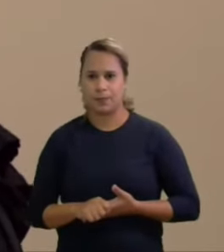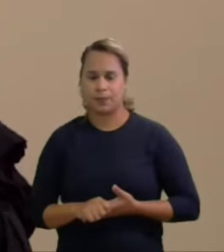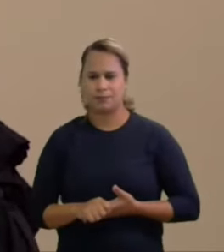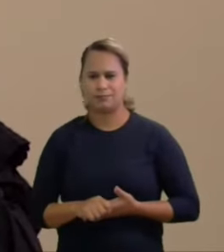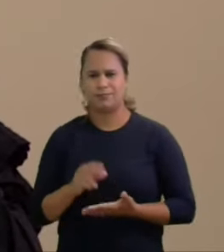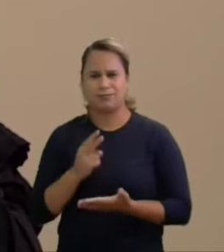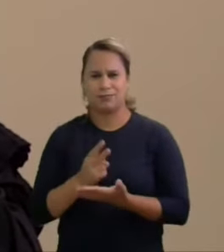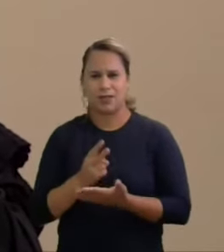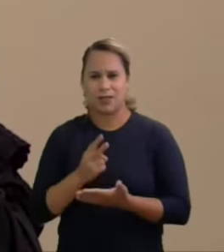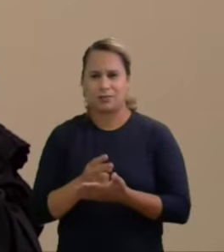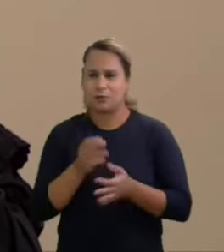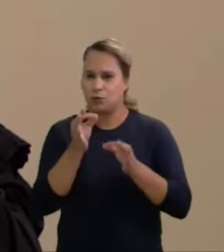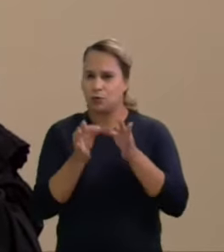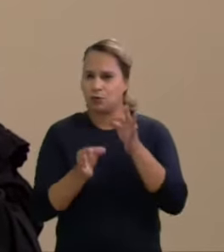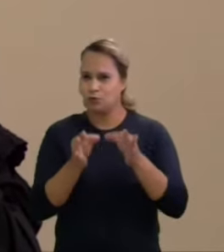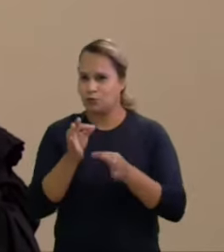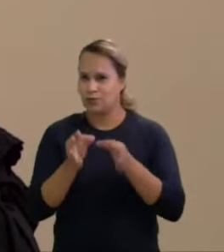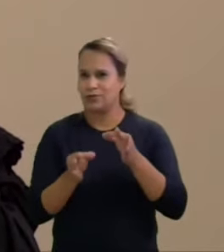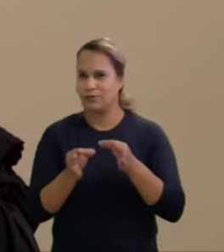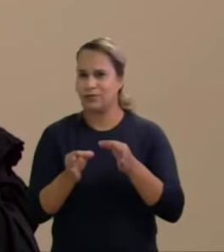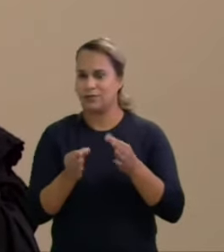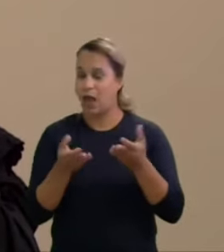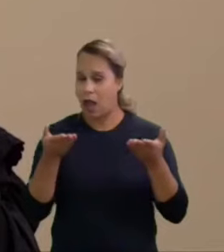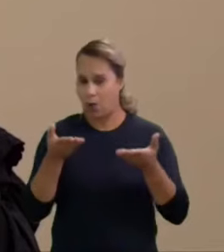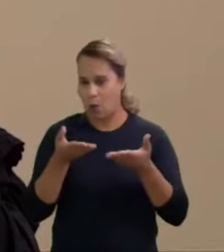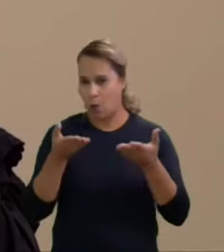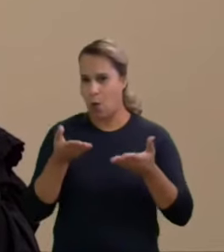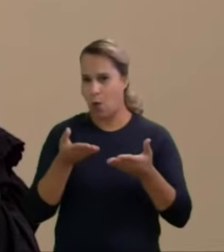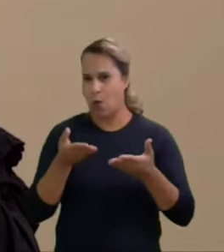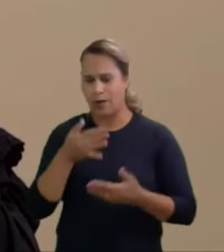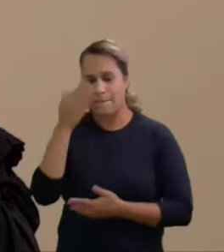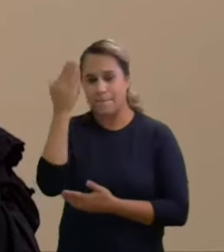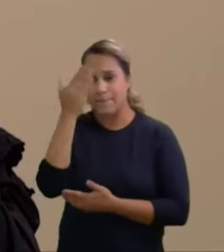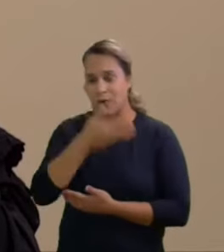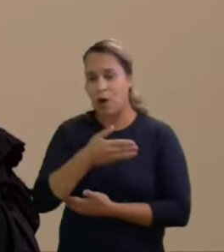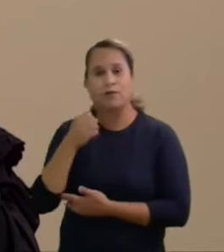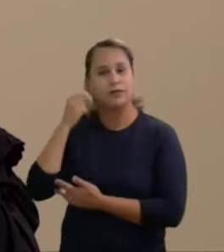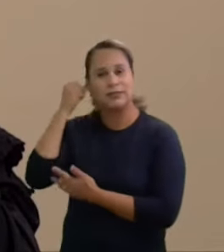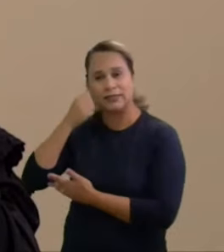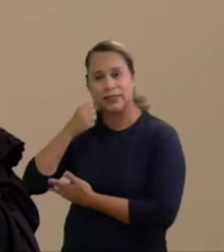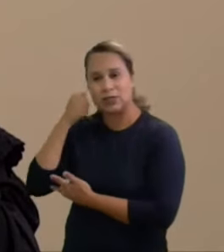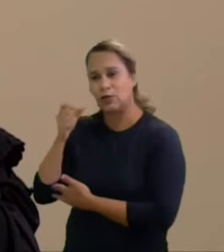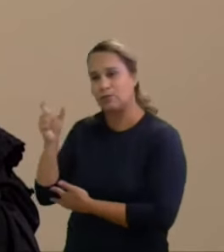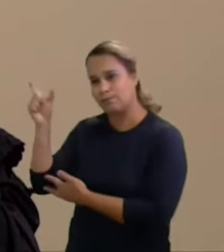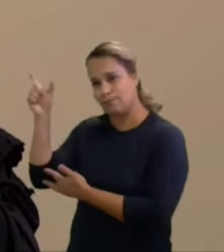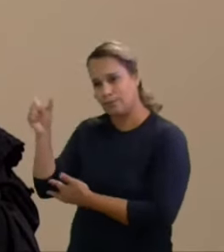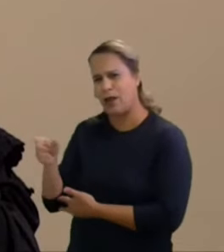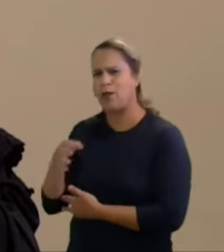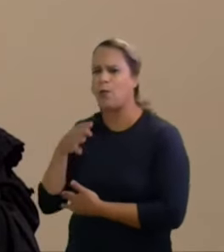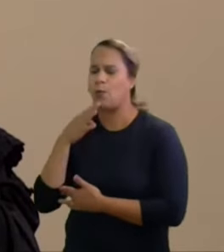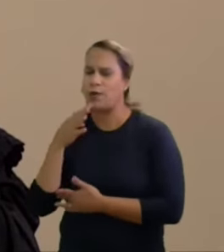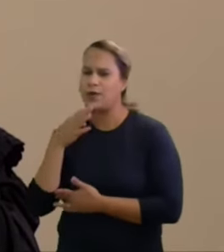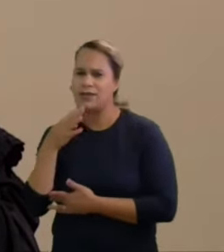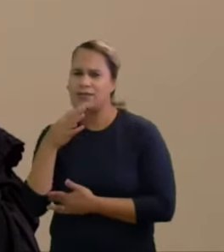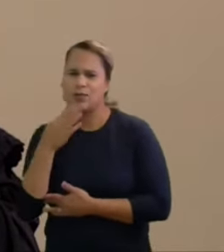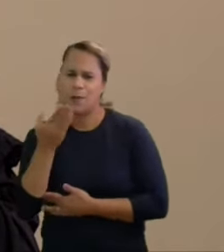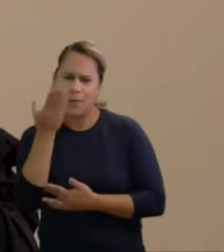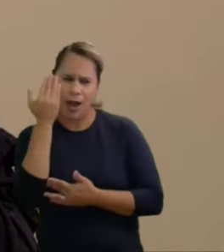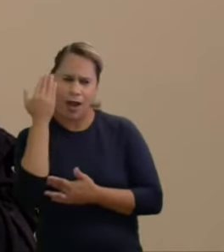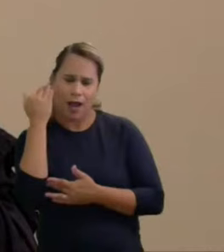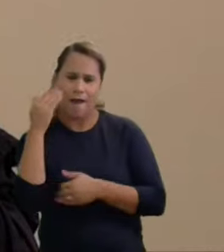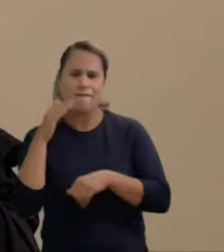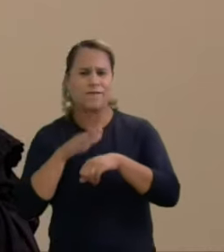mesmo julgamento da presente investigação aqui agora é prova de que o senador é conhecido em virtude da Lava Jato ou de outros feitos